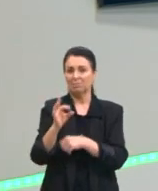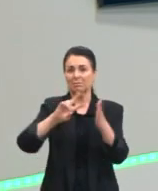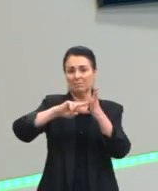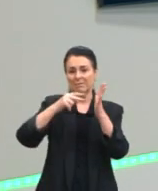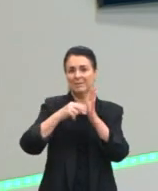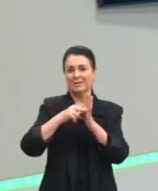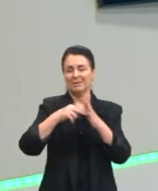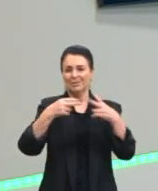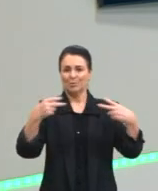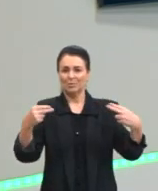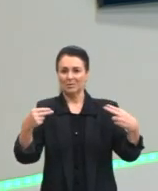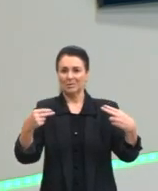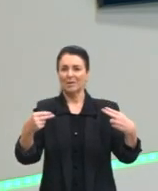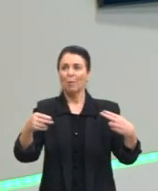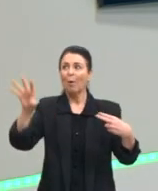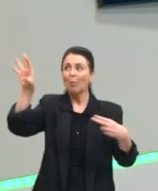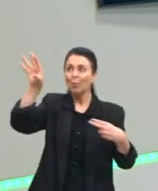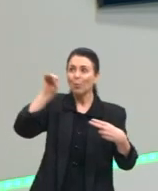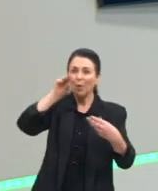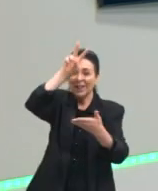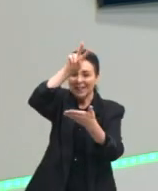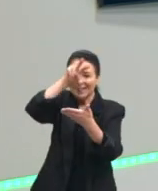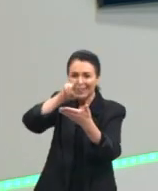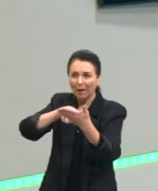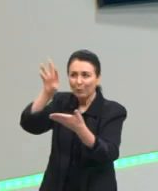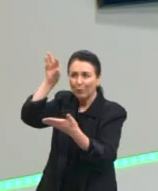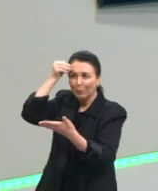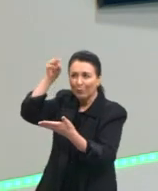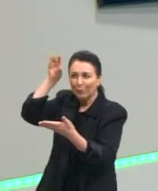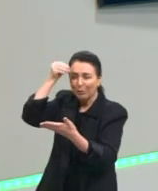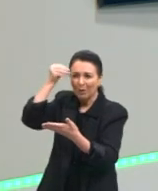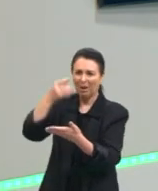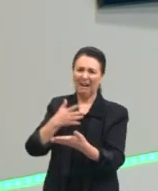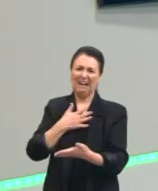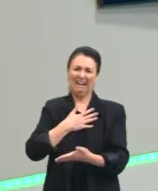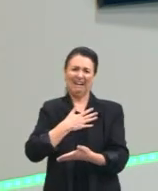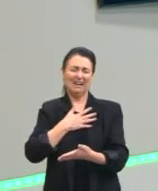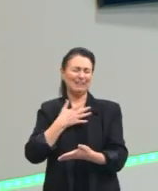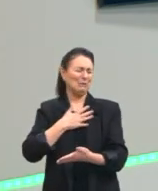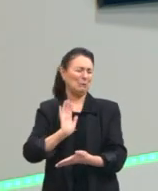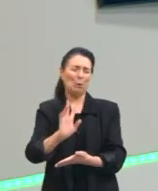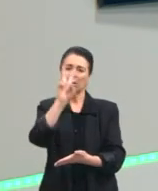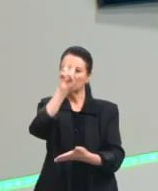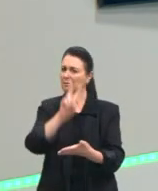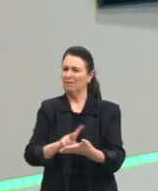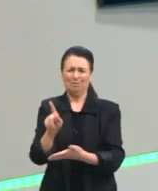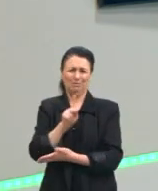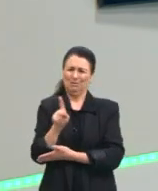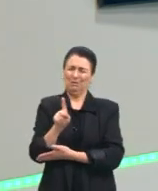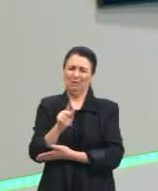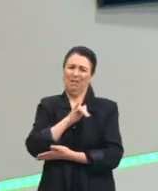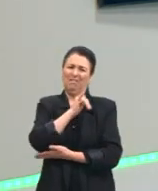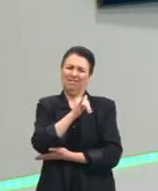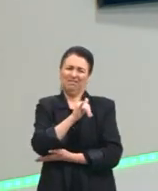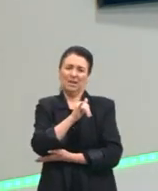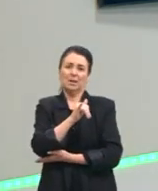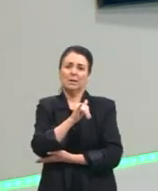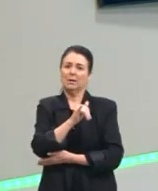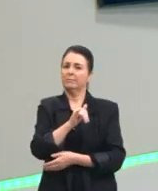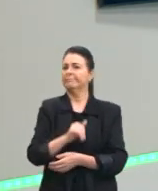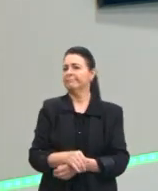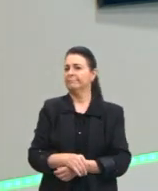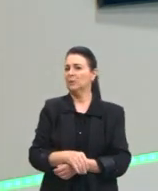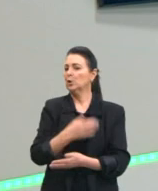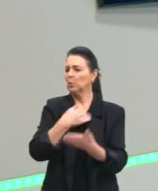Então, recolham material linguístico. Ah, professora, eu não gosto de ler. Mentira. Mentira. Todo